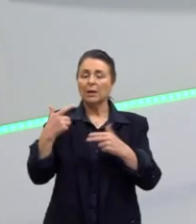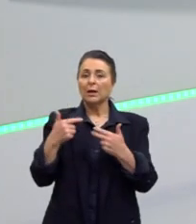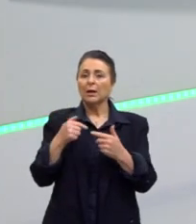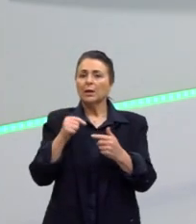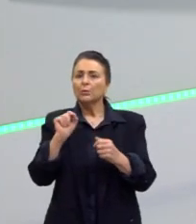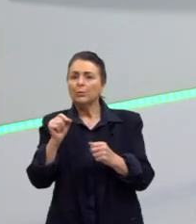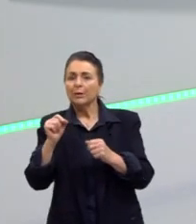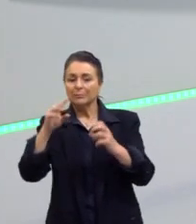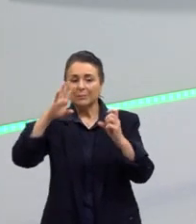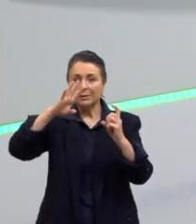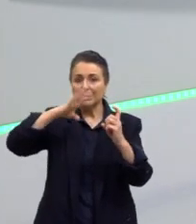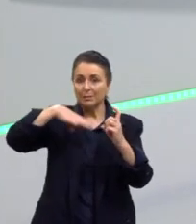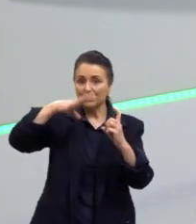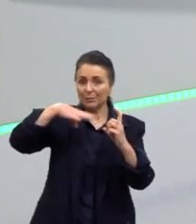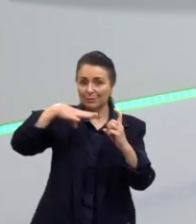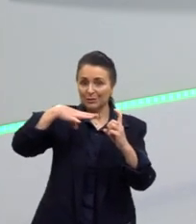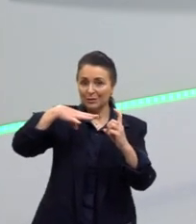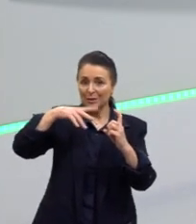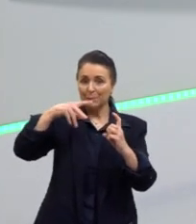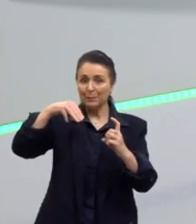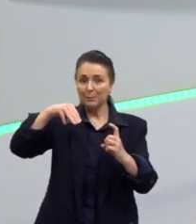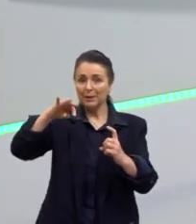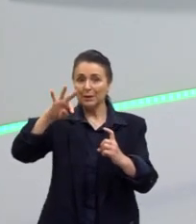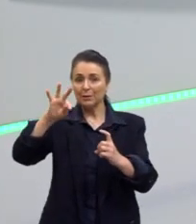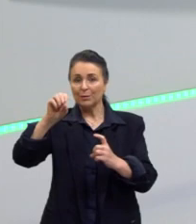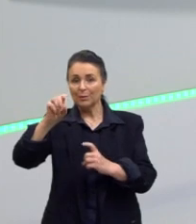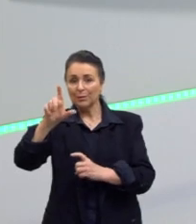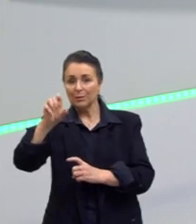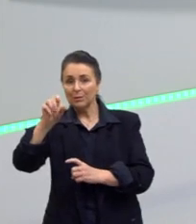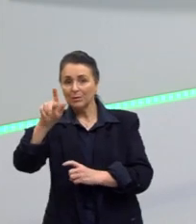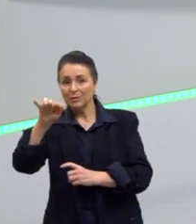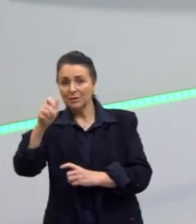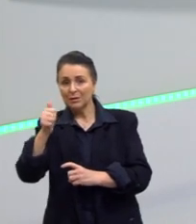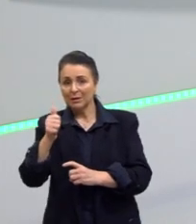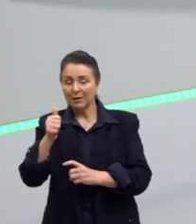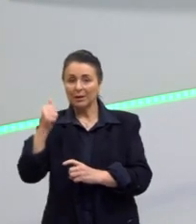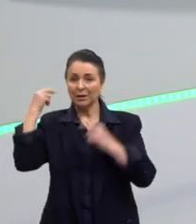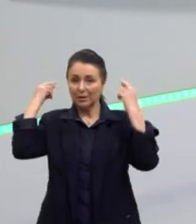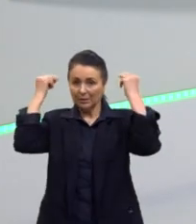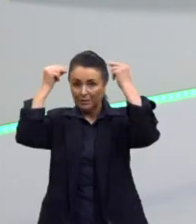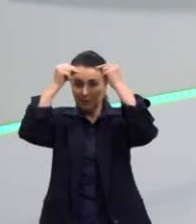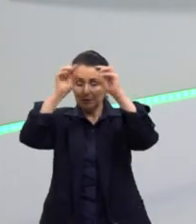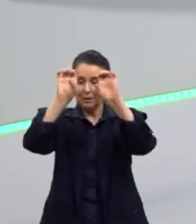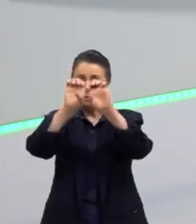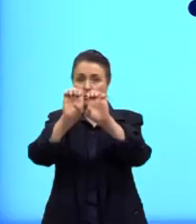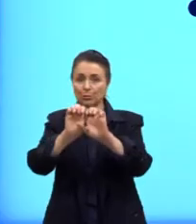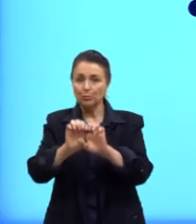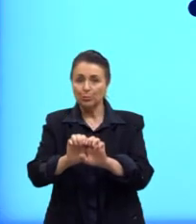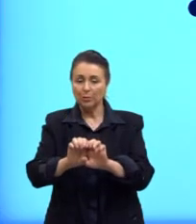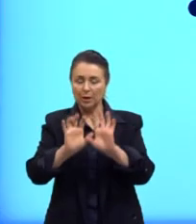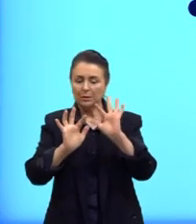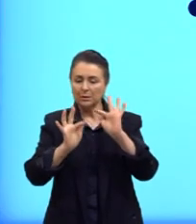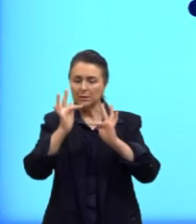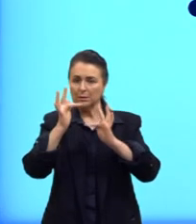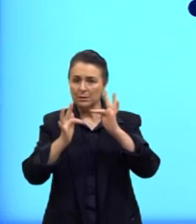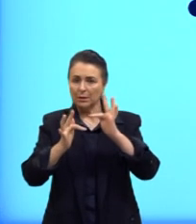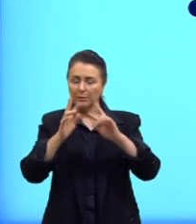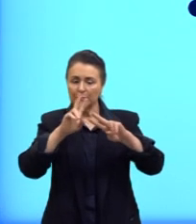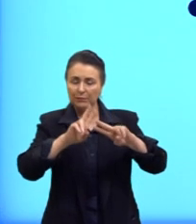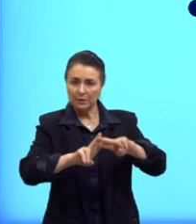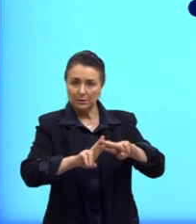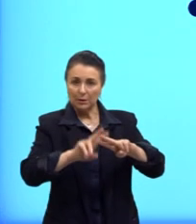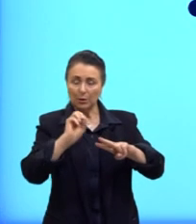questão da mitologia grega e a cultura clássica. E a preferência é por estruturas físicas, fixas,